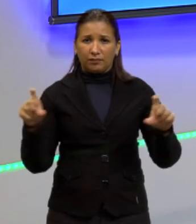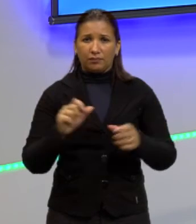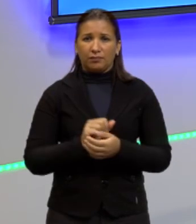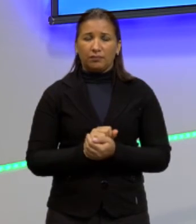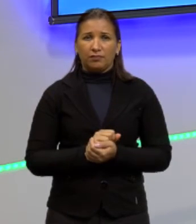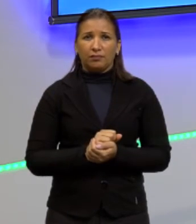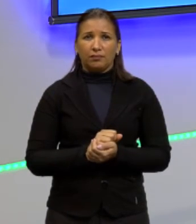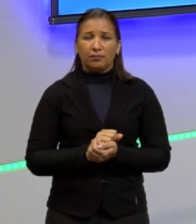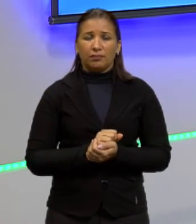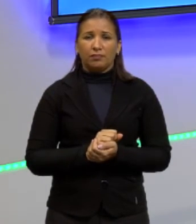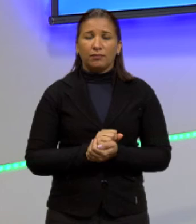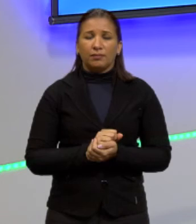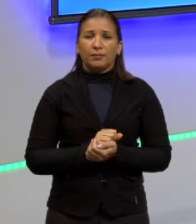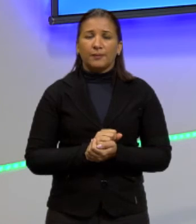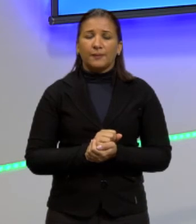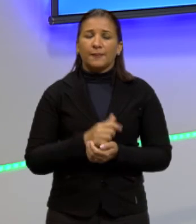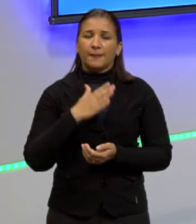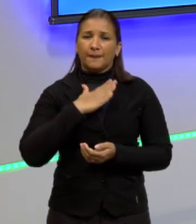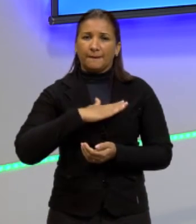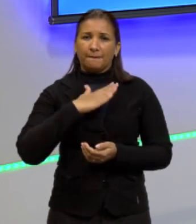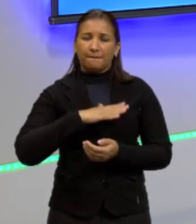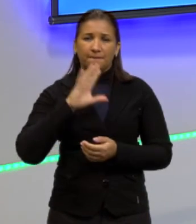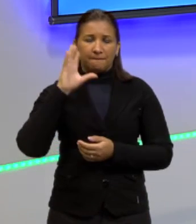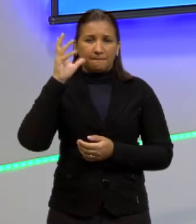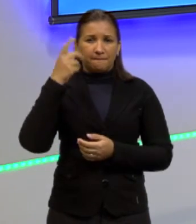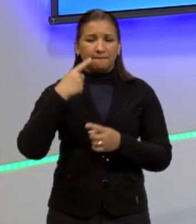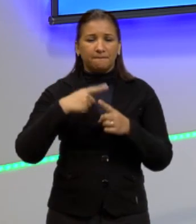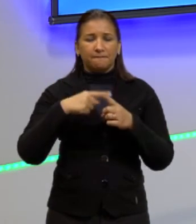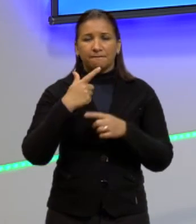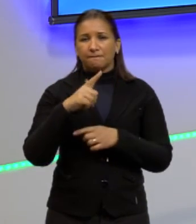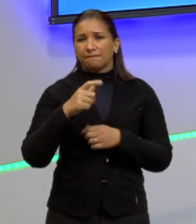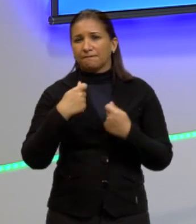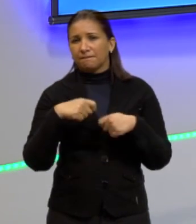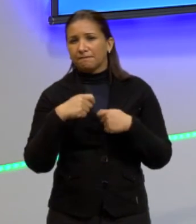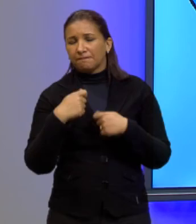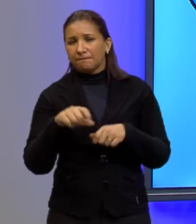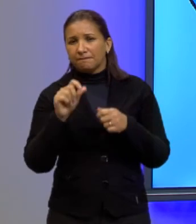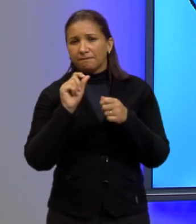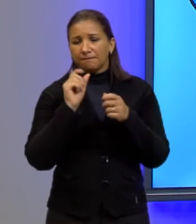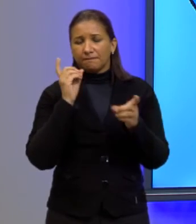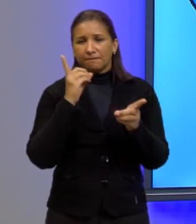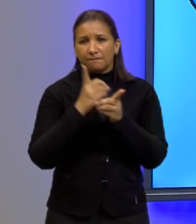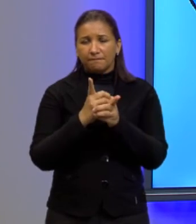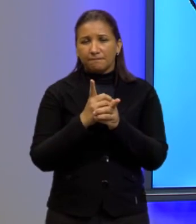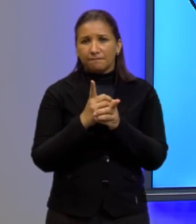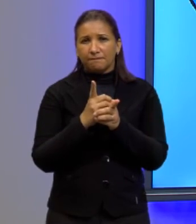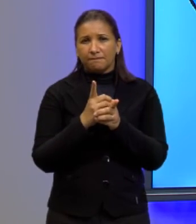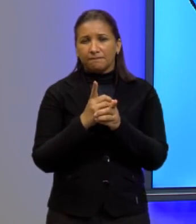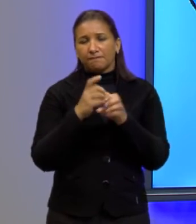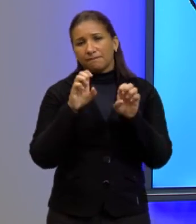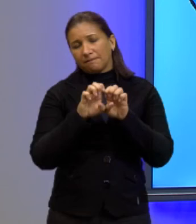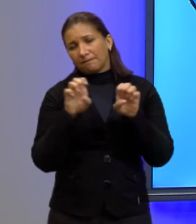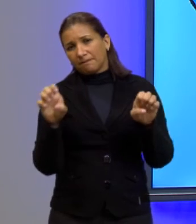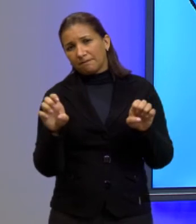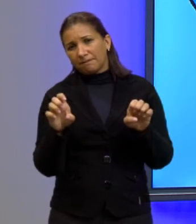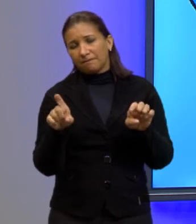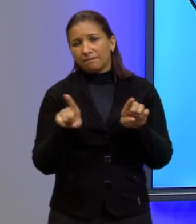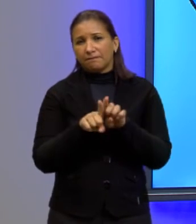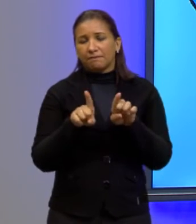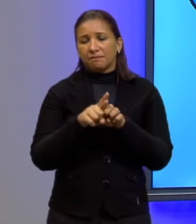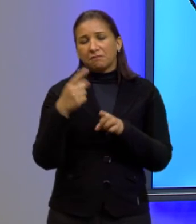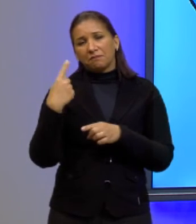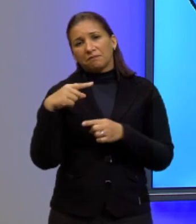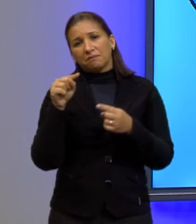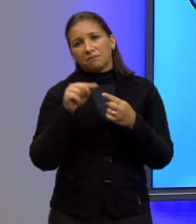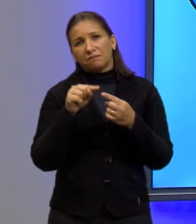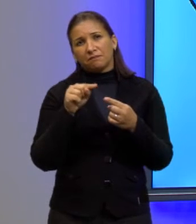então bem tranquila porque eu não precisava fazer o né achar além da equação achar mais alguma